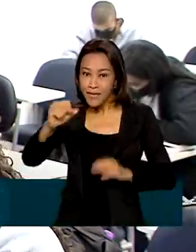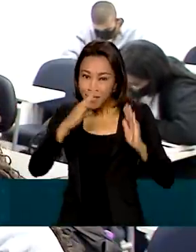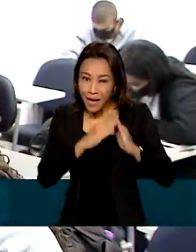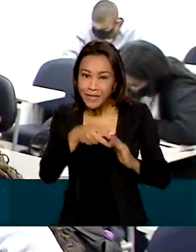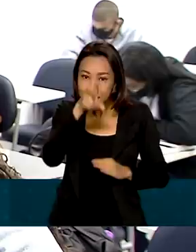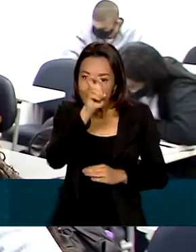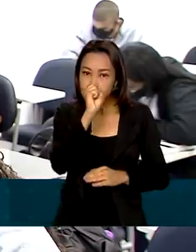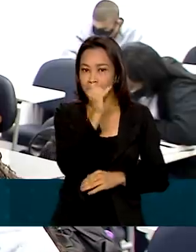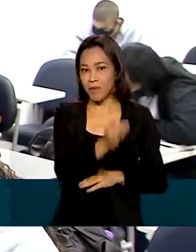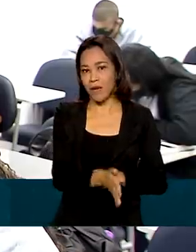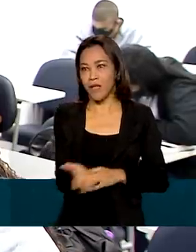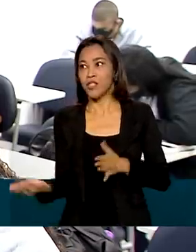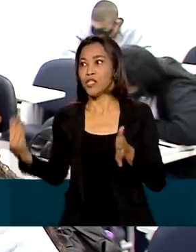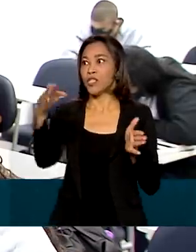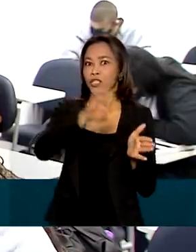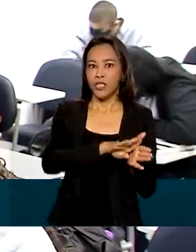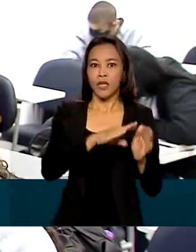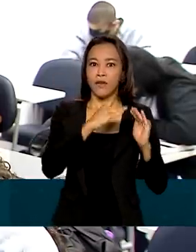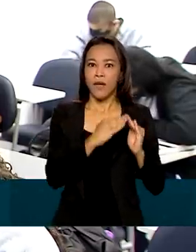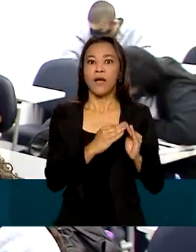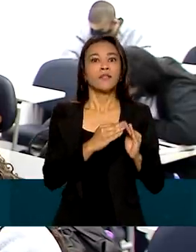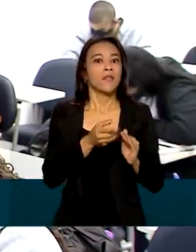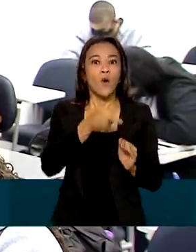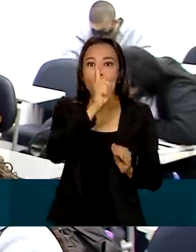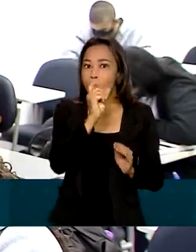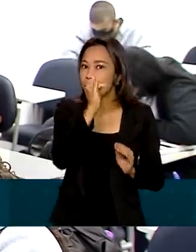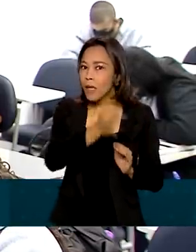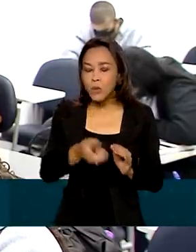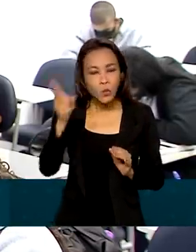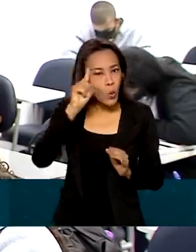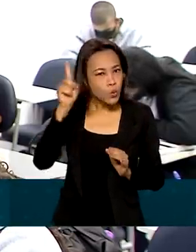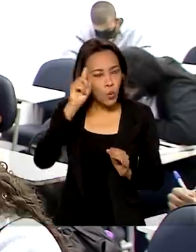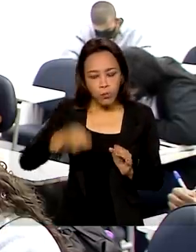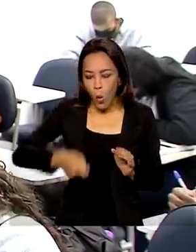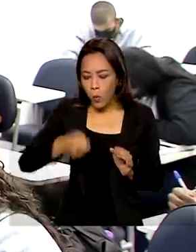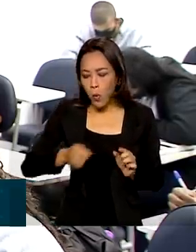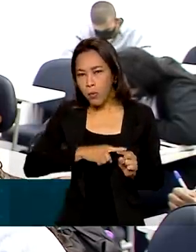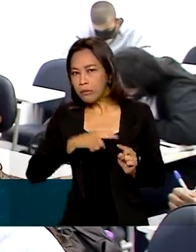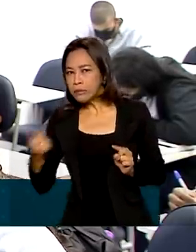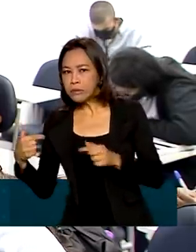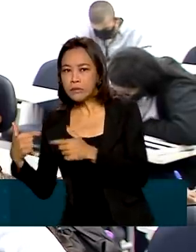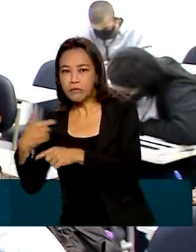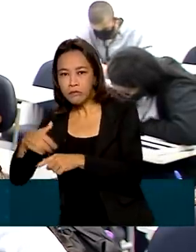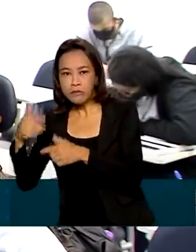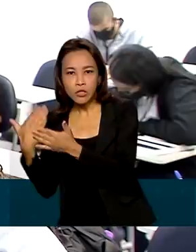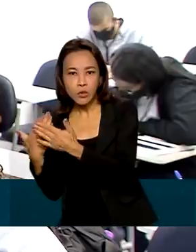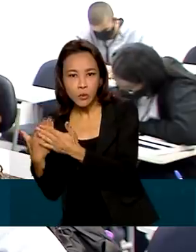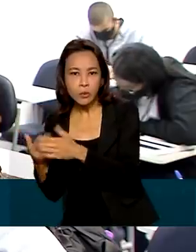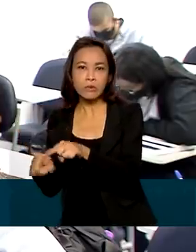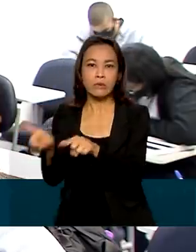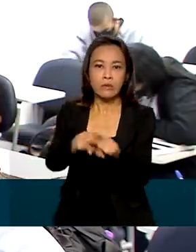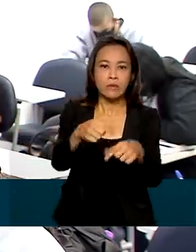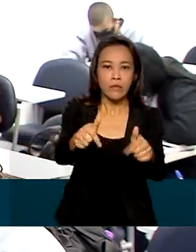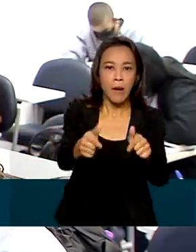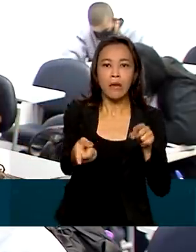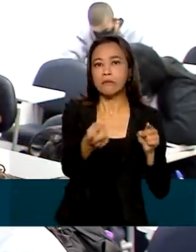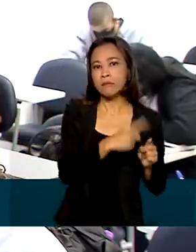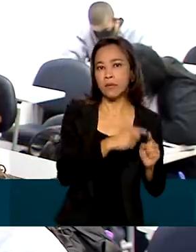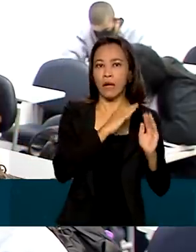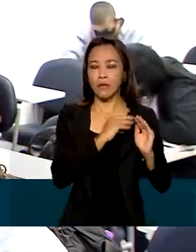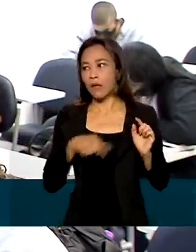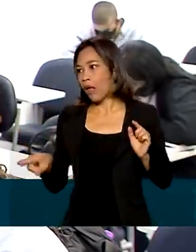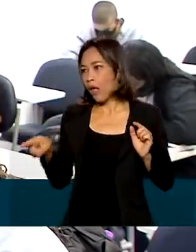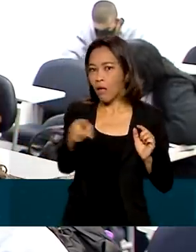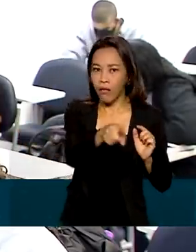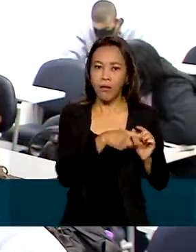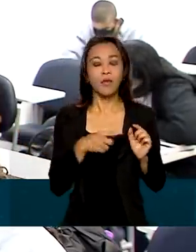da manhã e chegava em casa a 1 hora da manhã todo dia. Entre faculdade, trabalho, rotina de viagem por conta de trabalho. Então